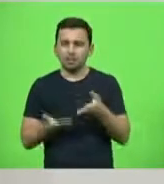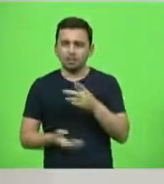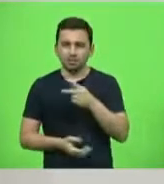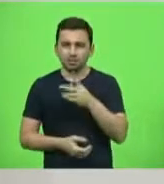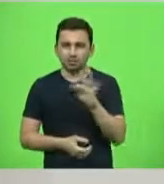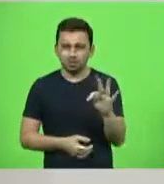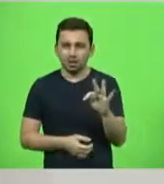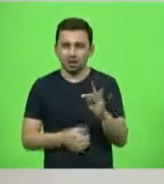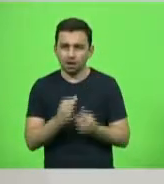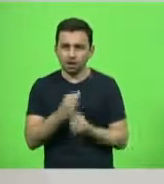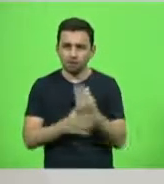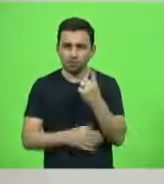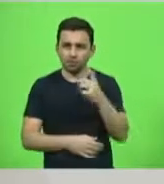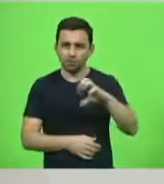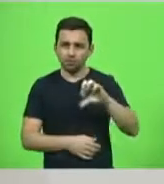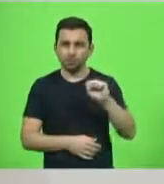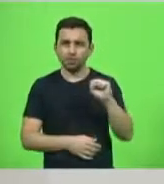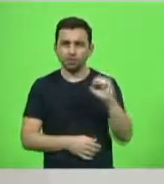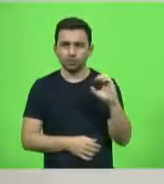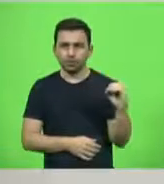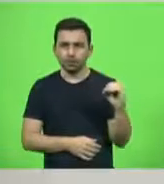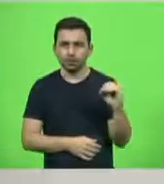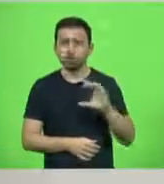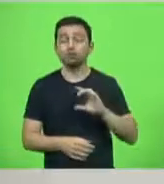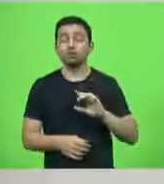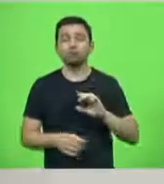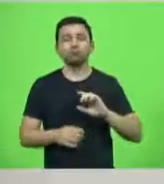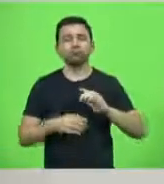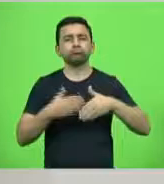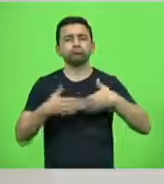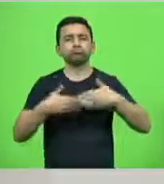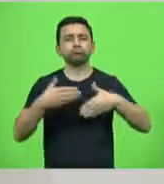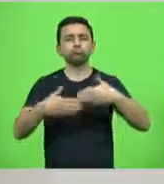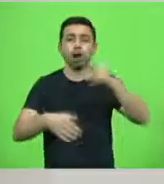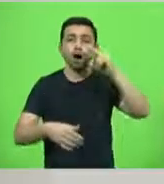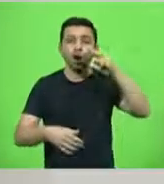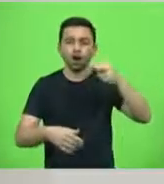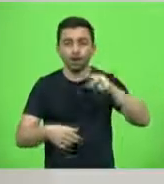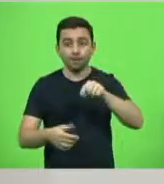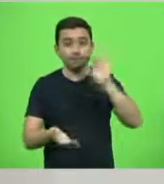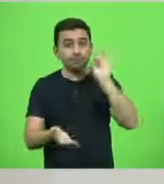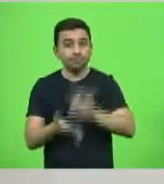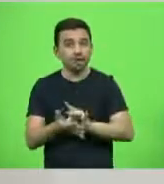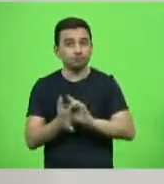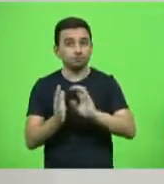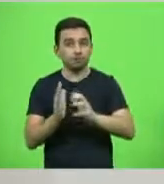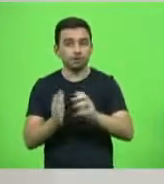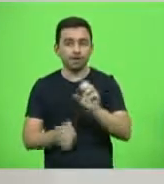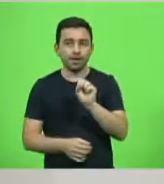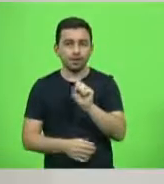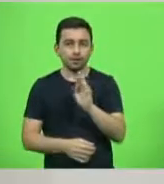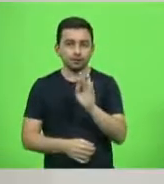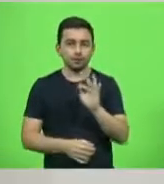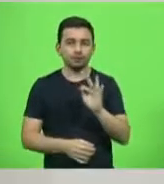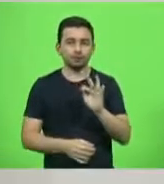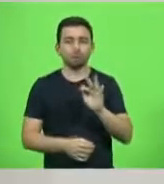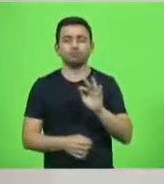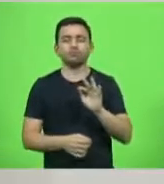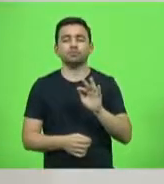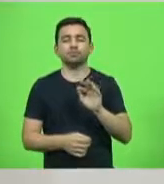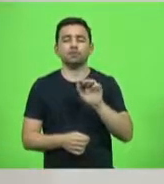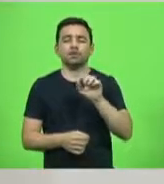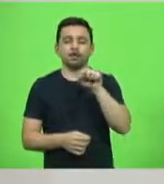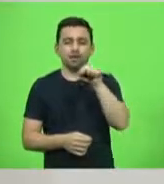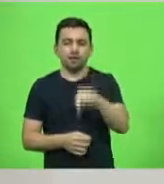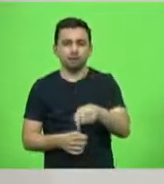1980, só teve seu reconhecimento como partido político pelo Tribunal Superior Eleitoral em